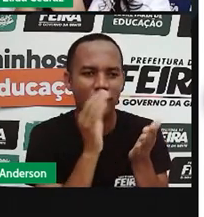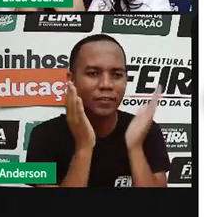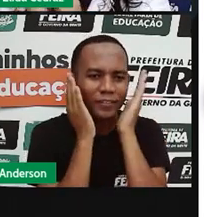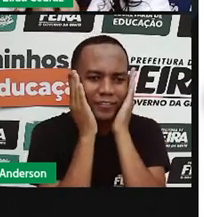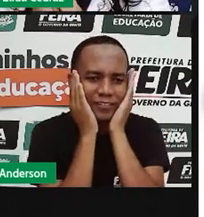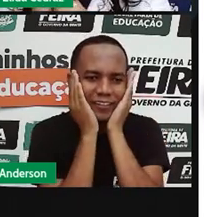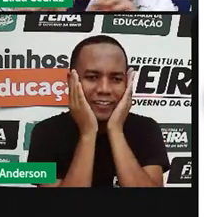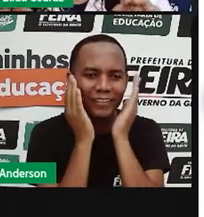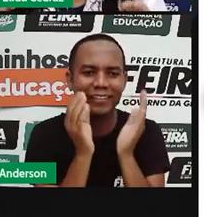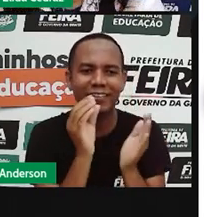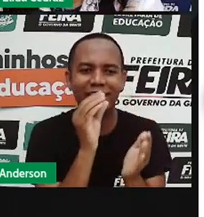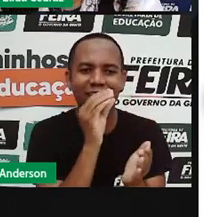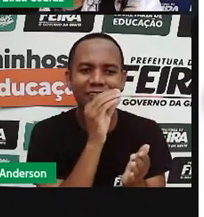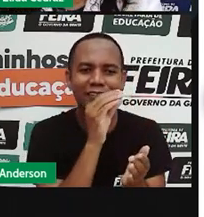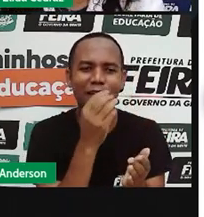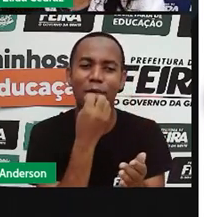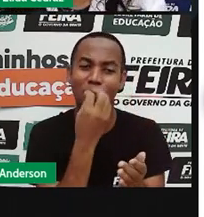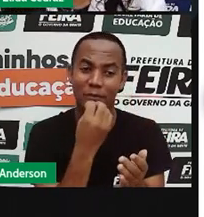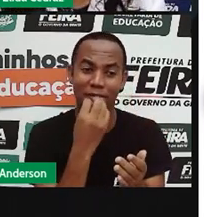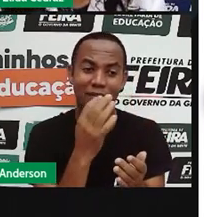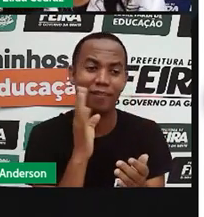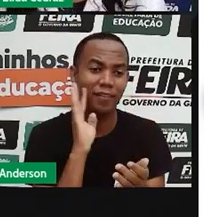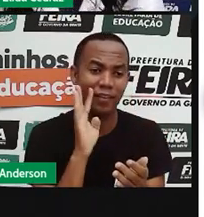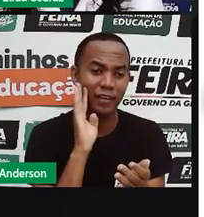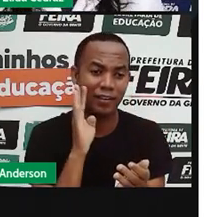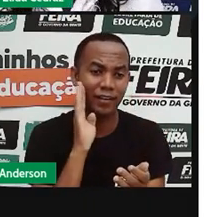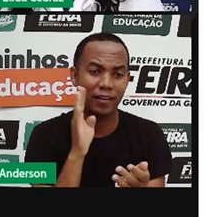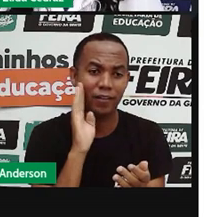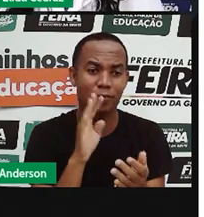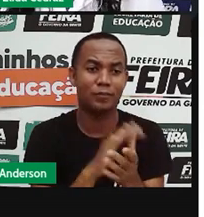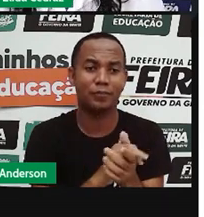de calor. E calor vira energia.